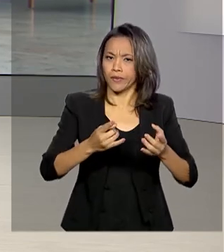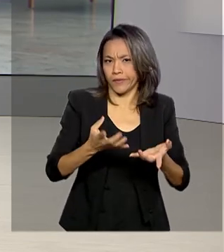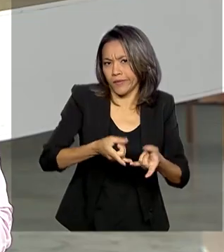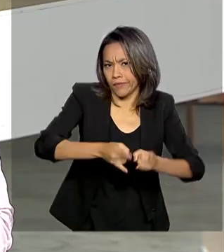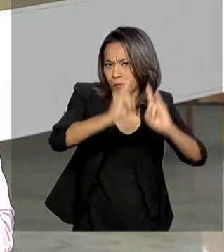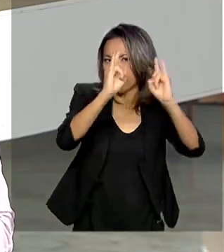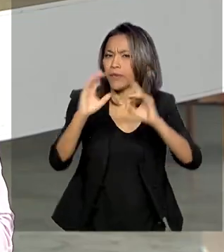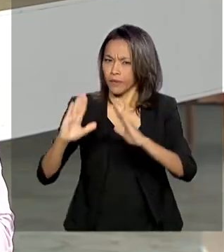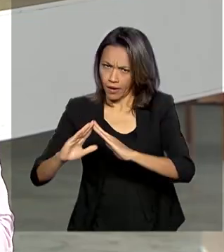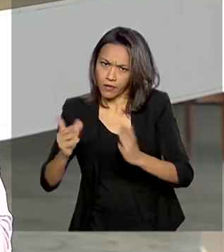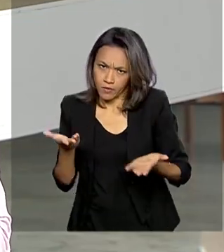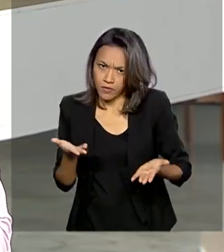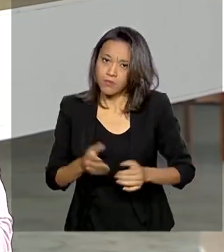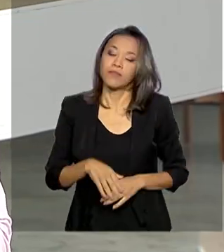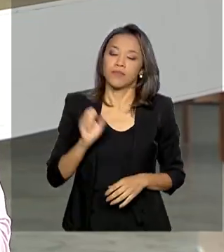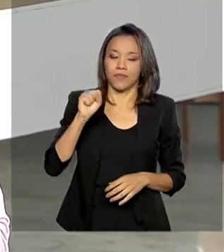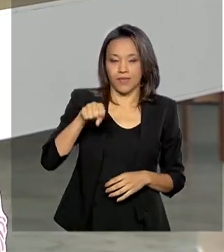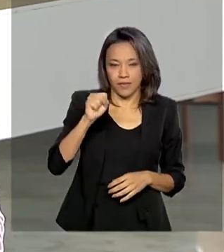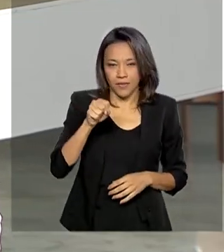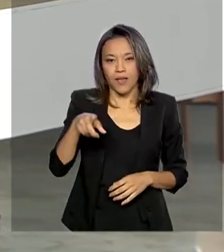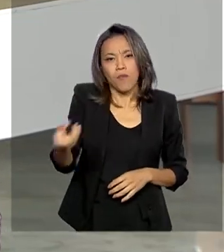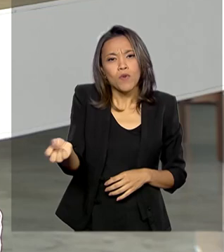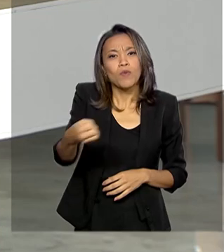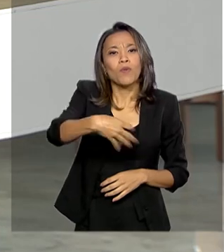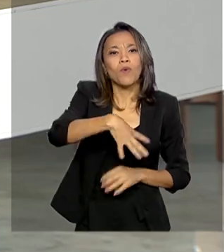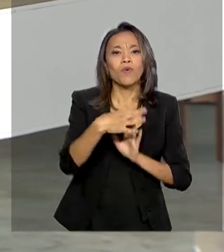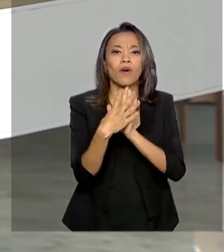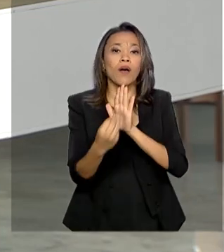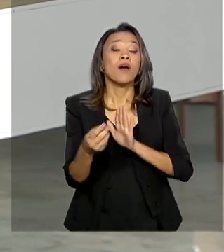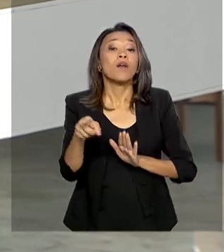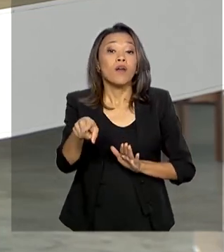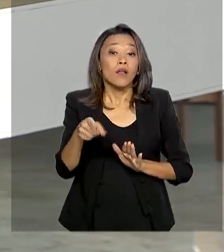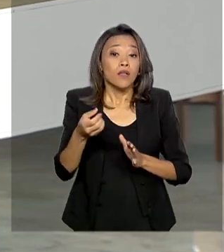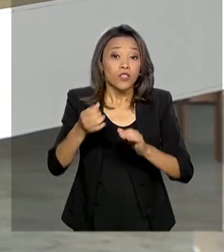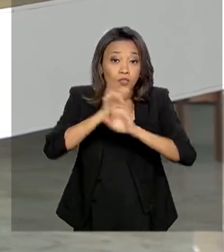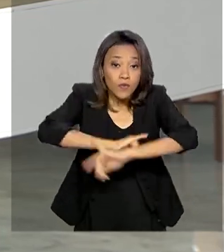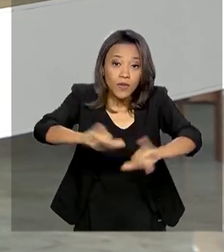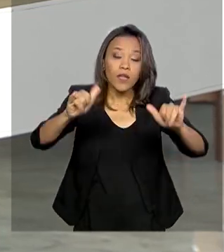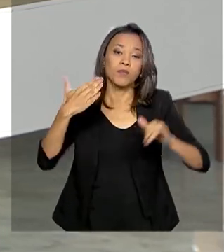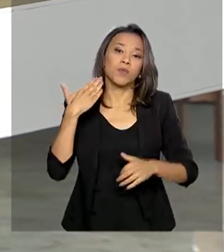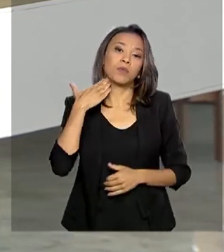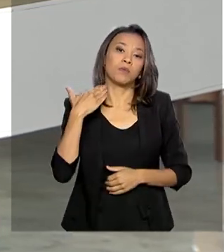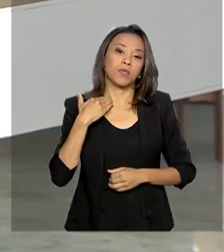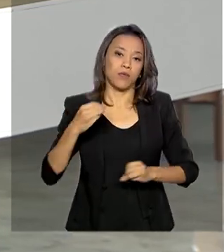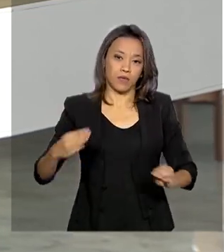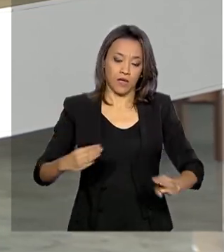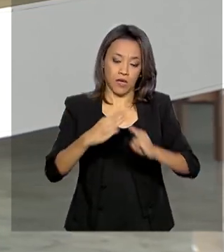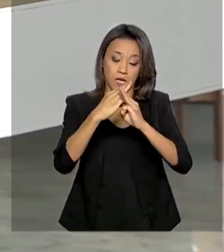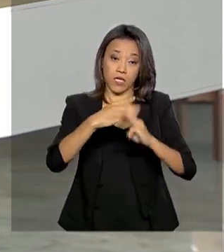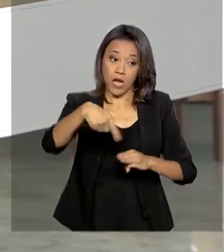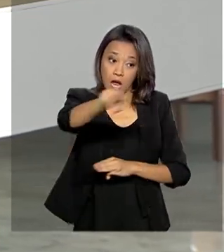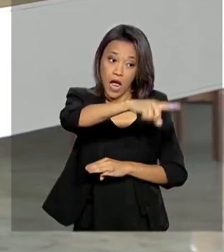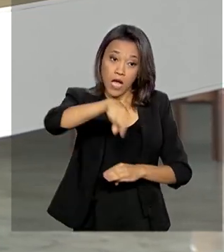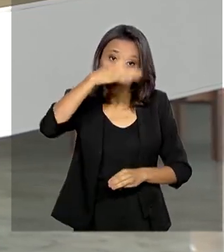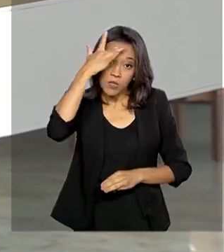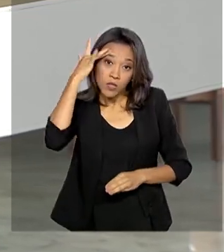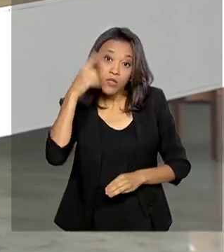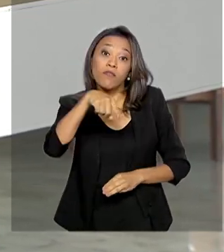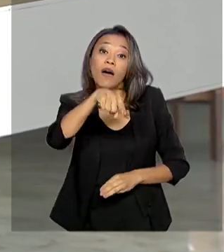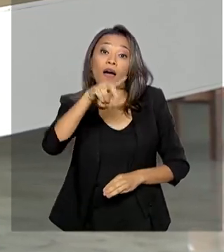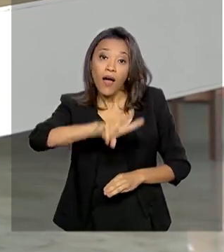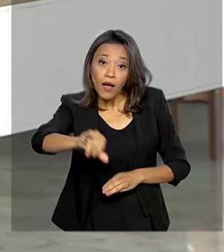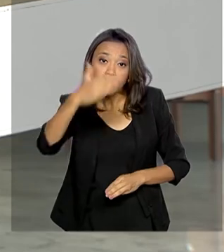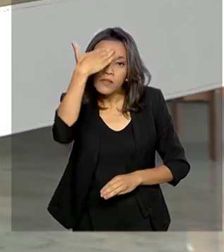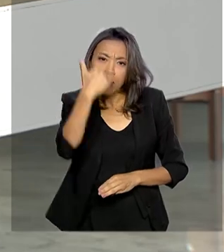Renata. É uma nova linha de crédito imobiliário lançada pela Caixa Econômica Federal, em que os usuários vão poder saber o